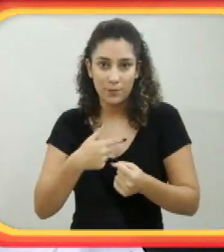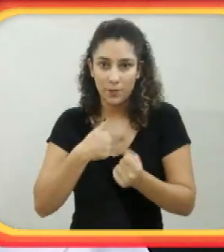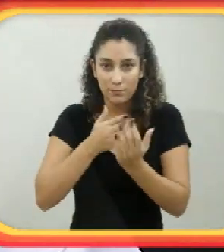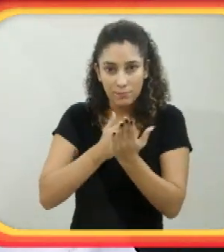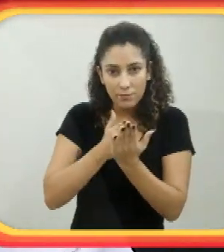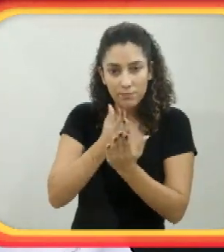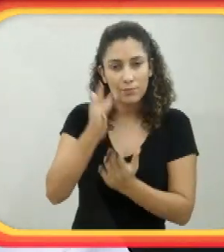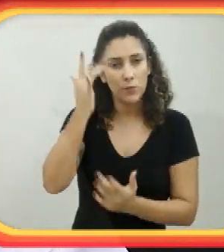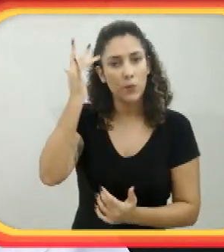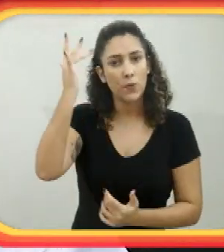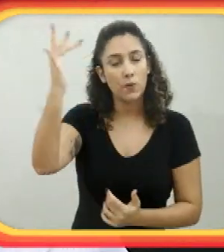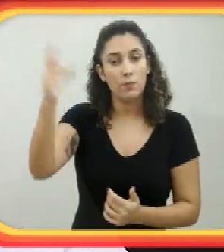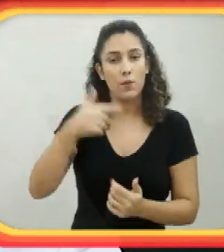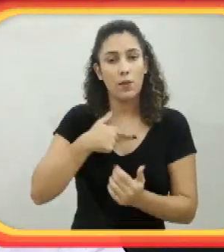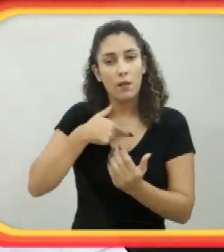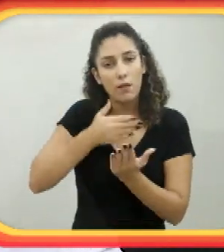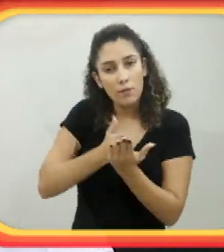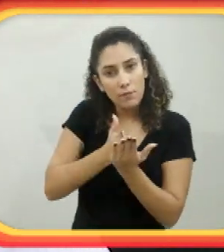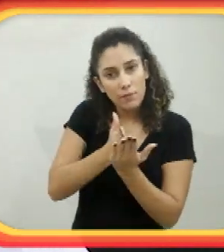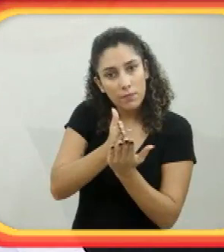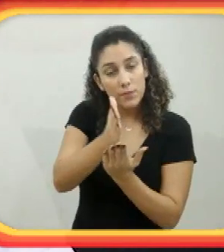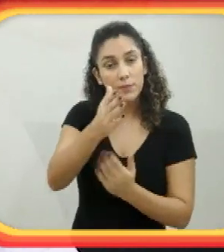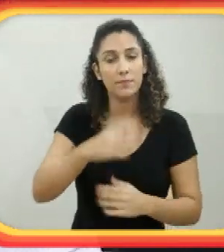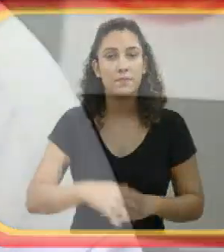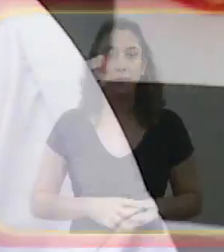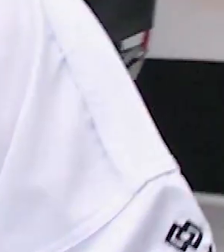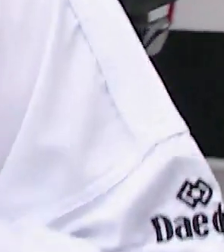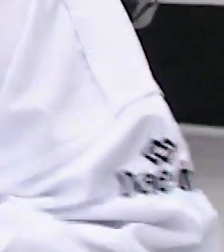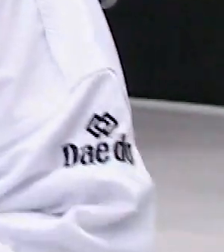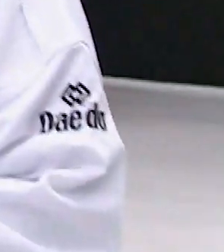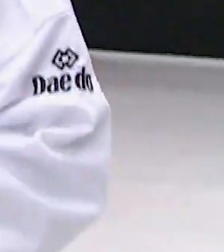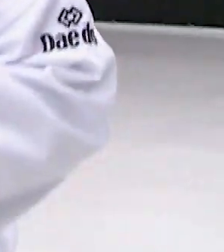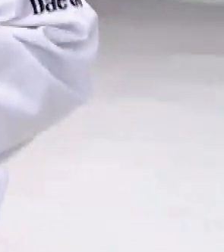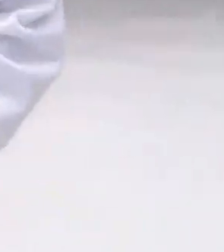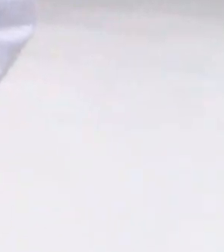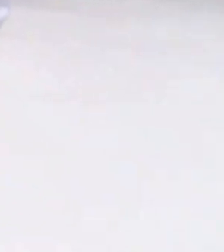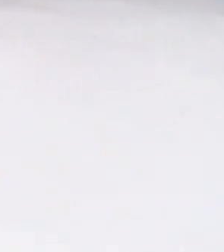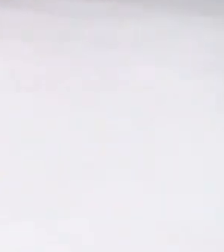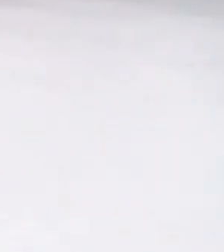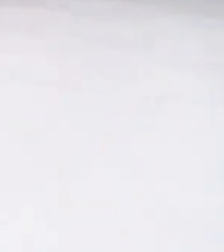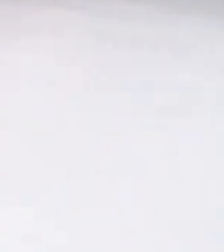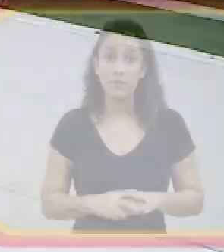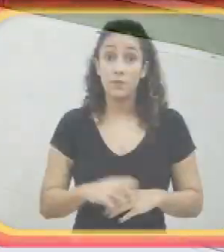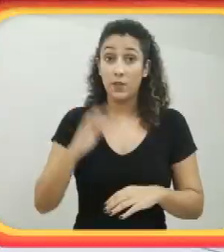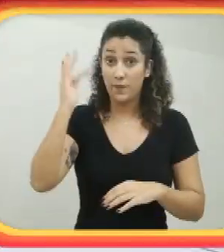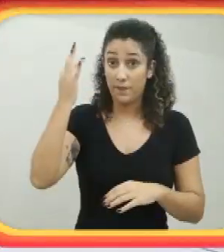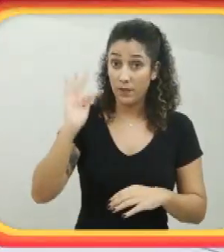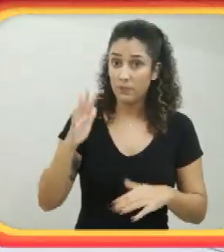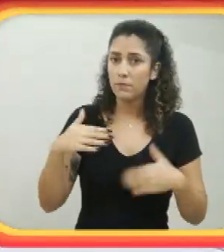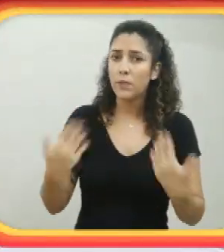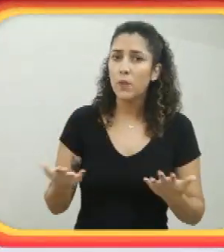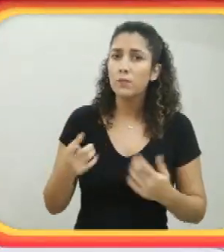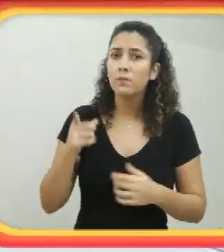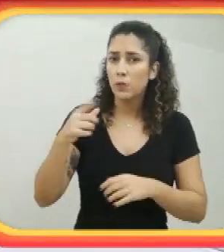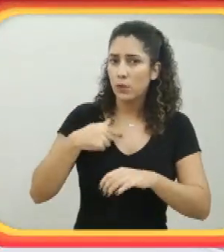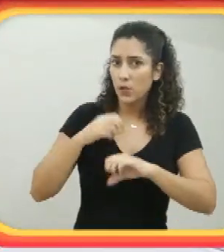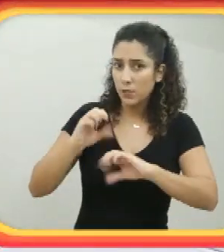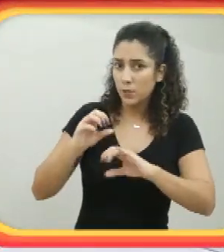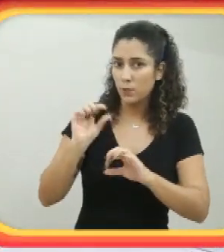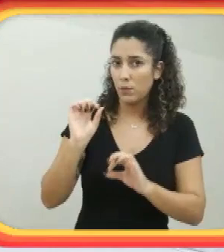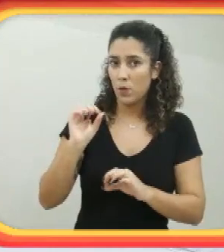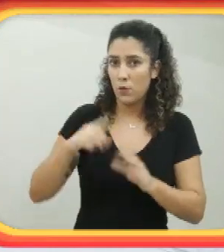Fernanda, então agora eu vou te ensinar um golpe simples. O nome do chute é chamado bandal. Vamos lá? Eu vou fazer o chute em você, ó.